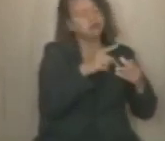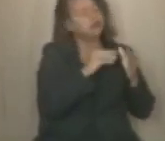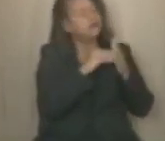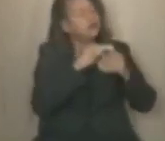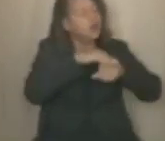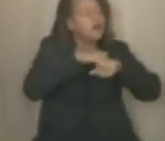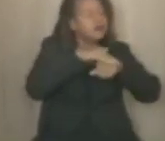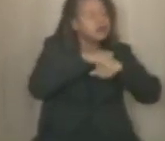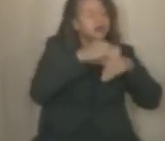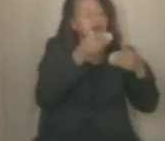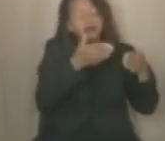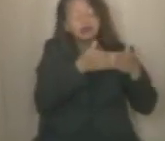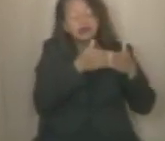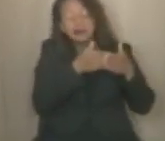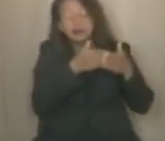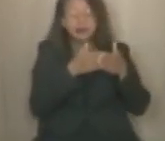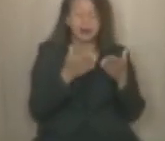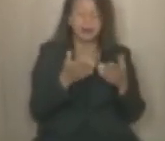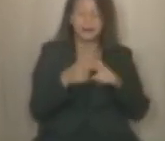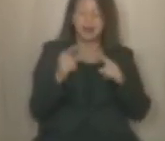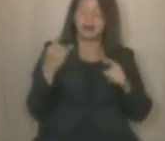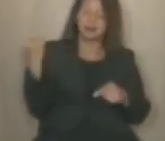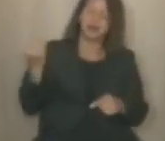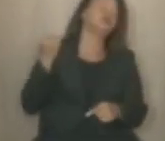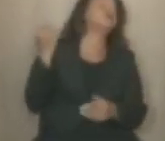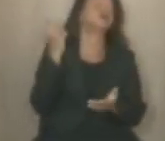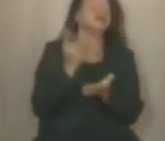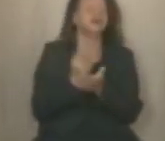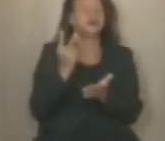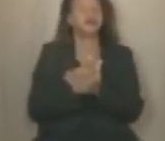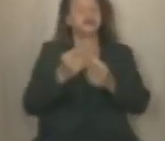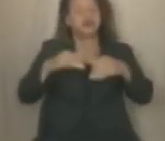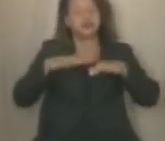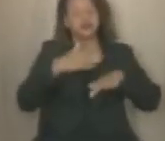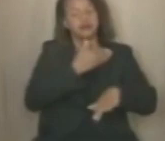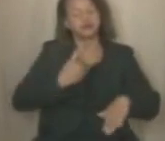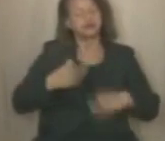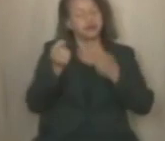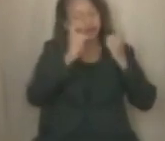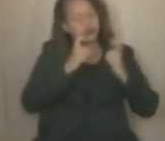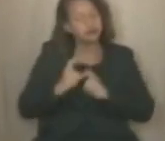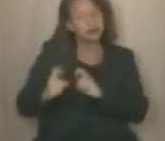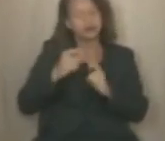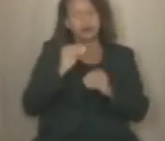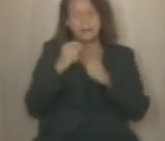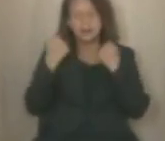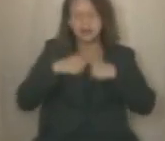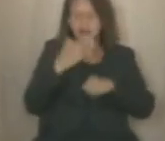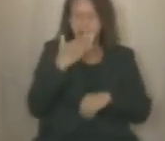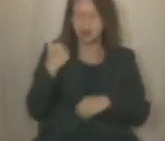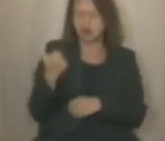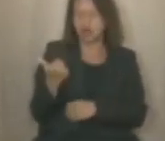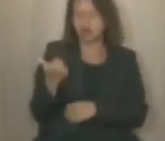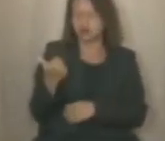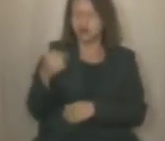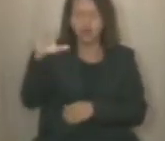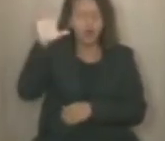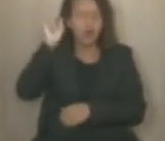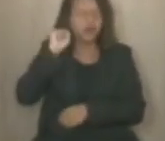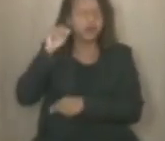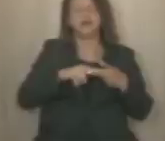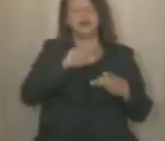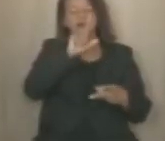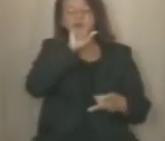intervenções, mas é importante manter essa audiência pública para discutir o que é que precisa melhorar, discutir ouvindo a